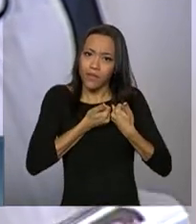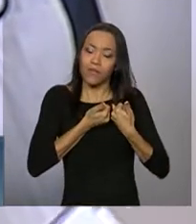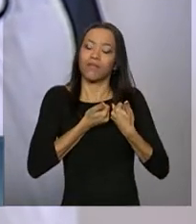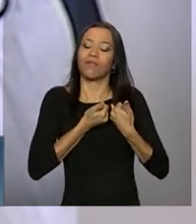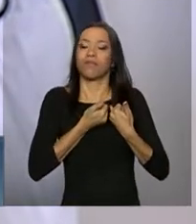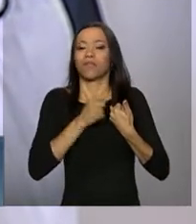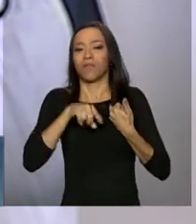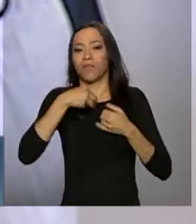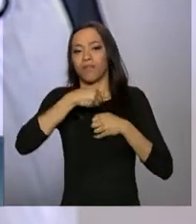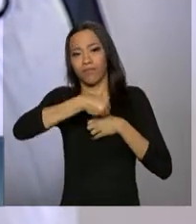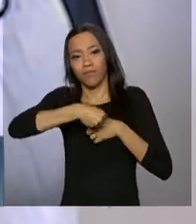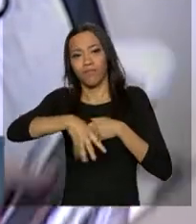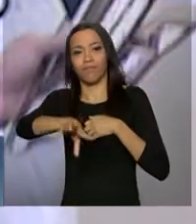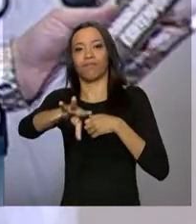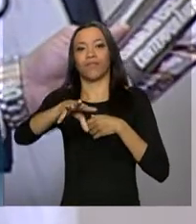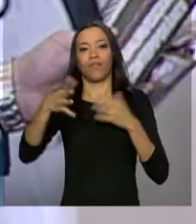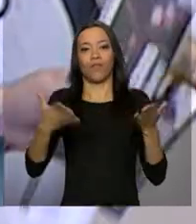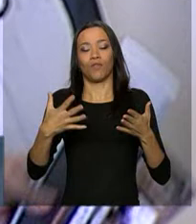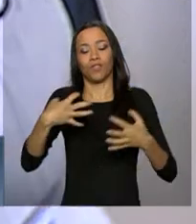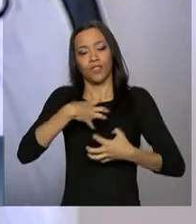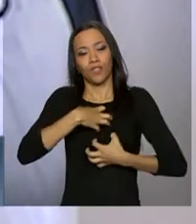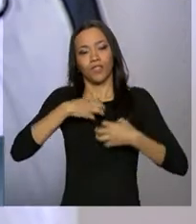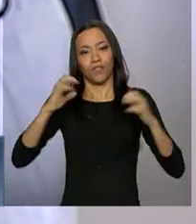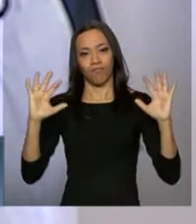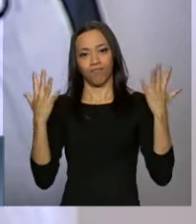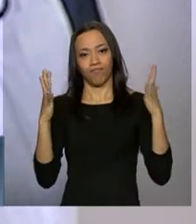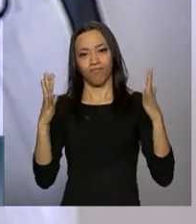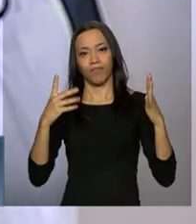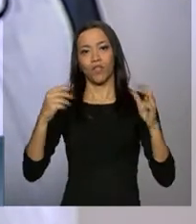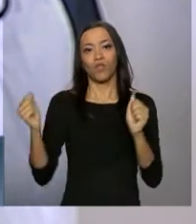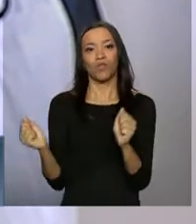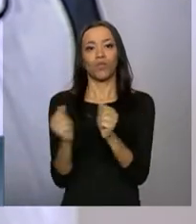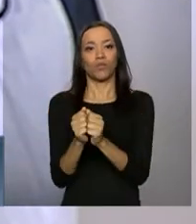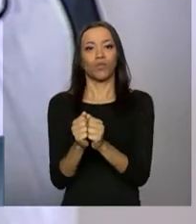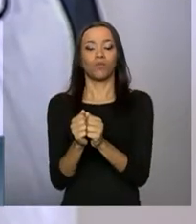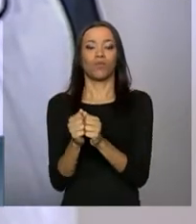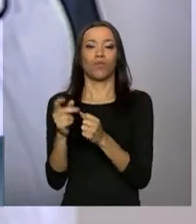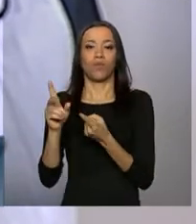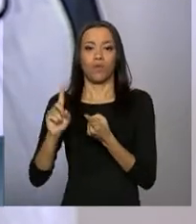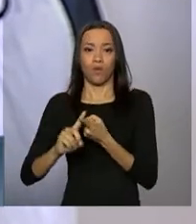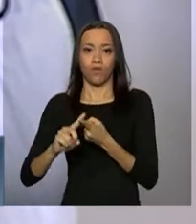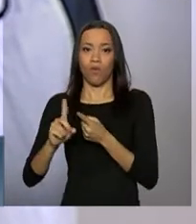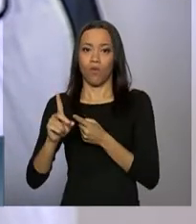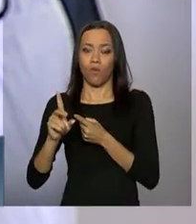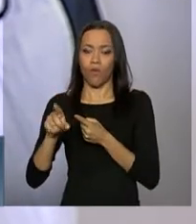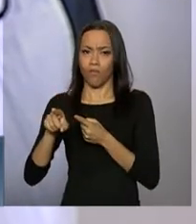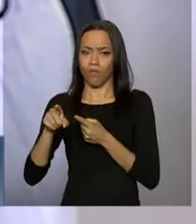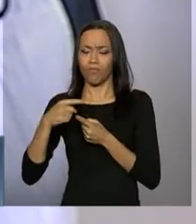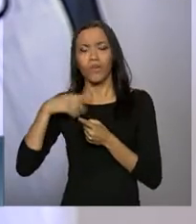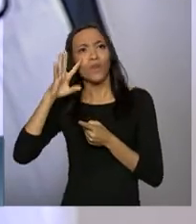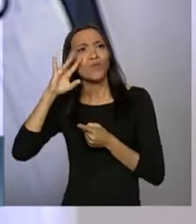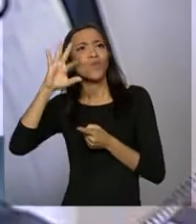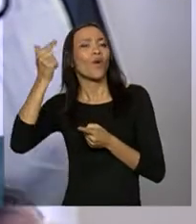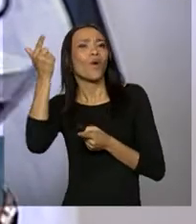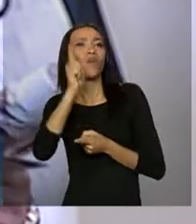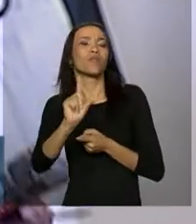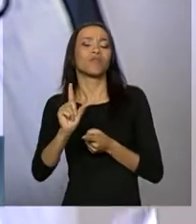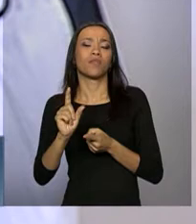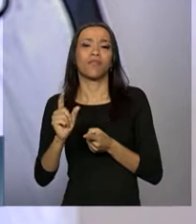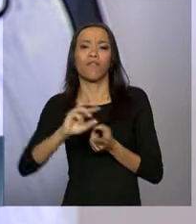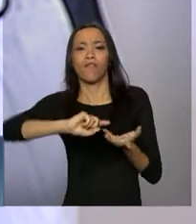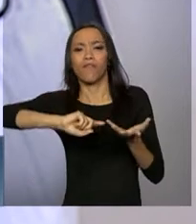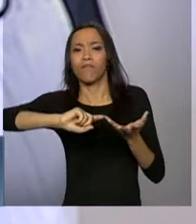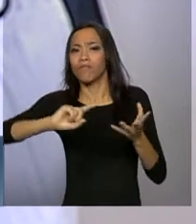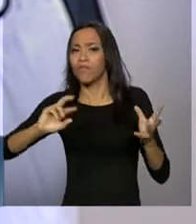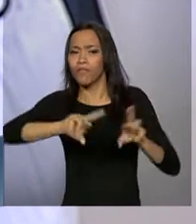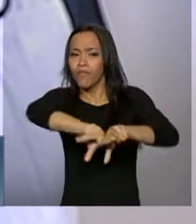caminhar nessa homenagem, junto com Rosa, Carlinhos Silva, que conseguimos hoje realizar esse sonho de reunir tanta gente